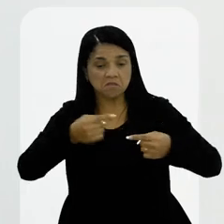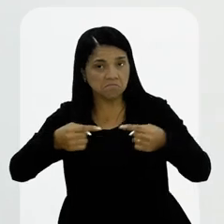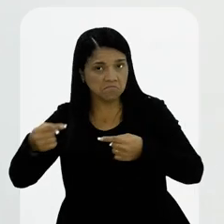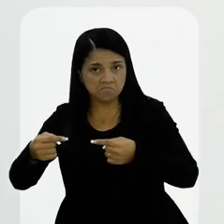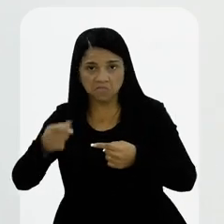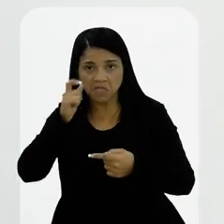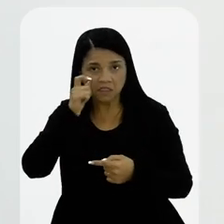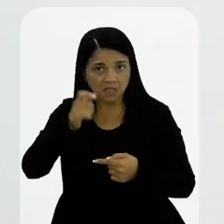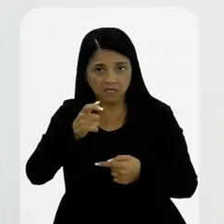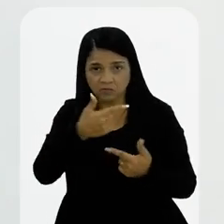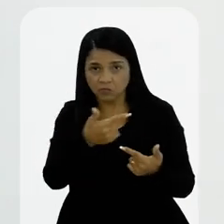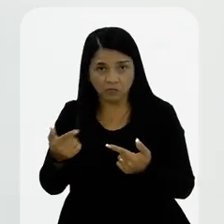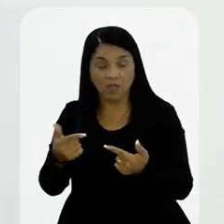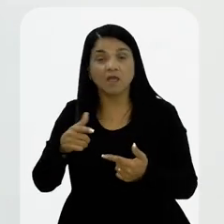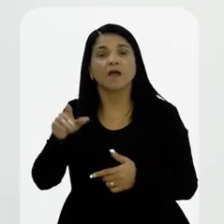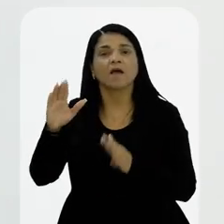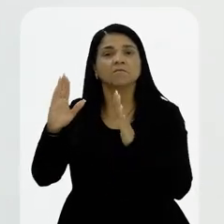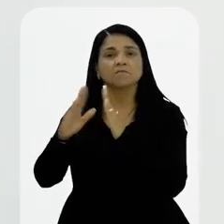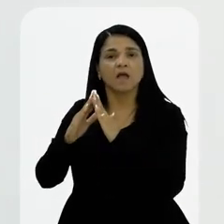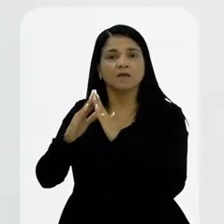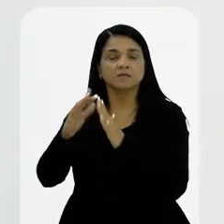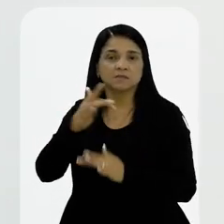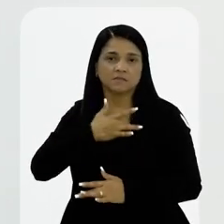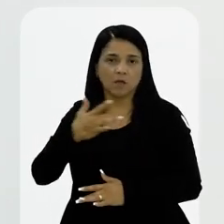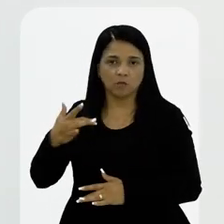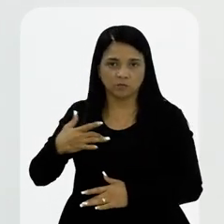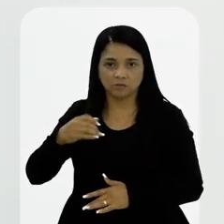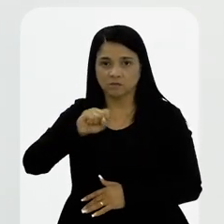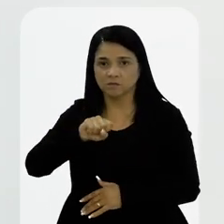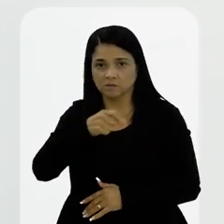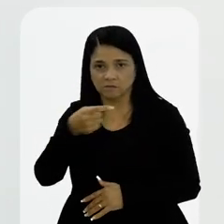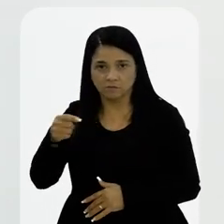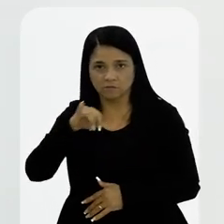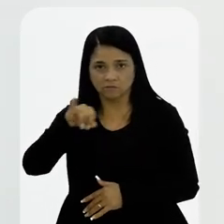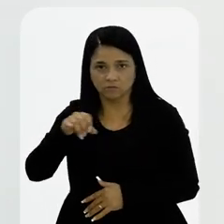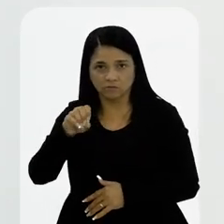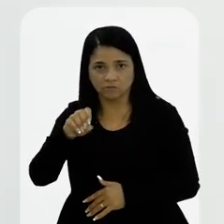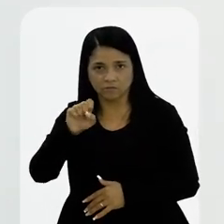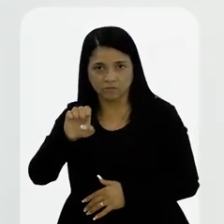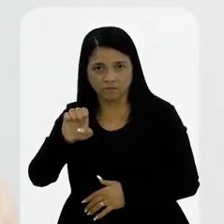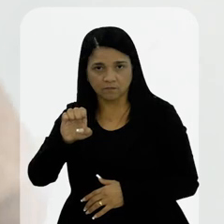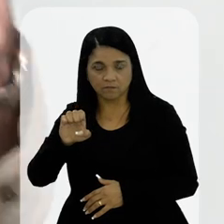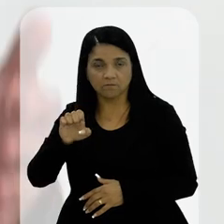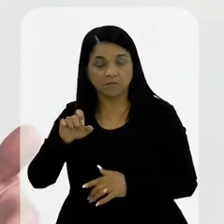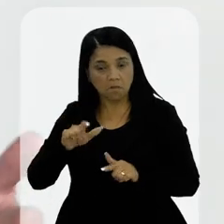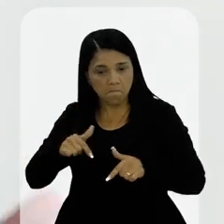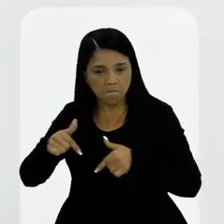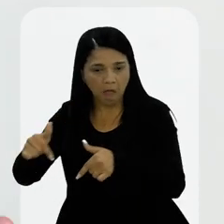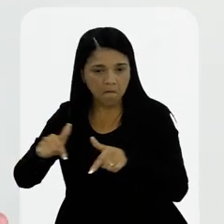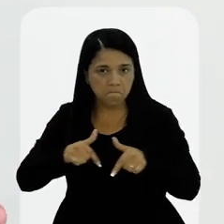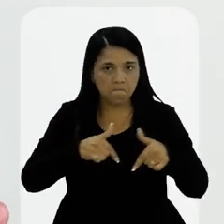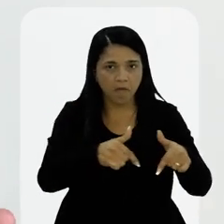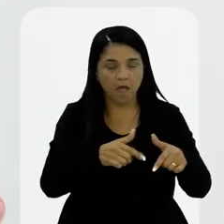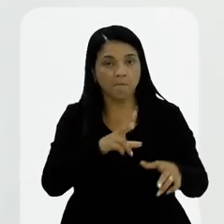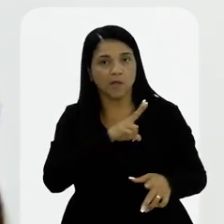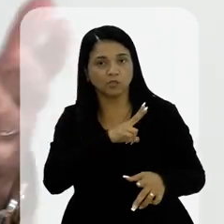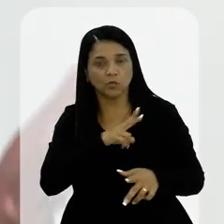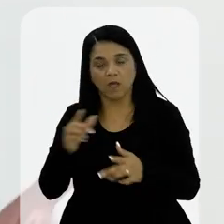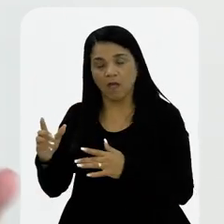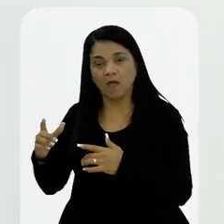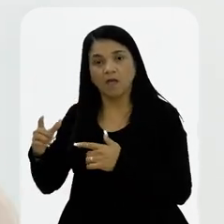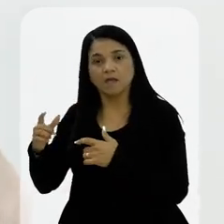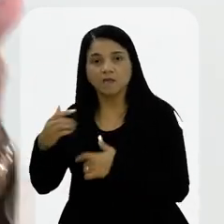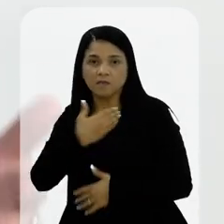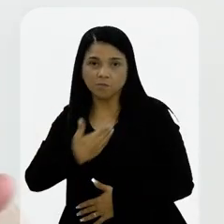sem nenhum conflito de interesse, a Casa de Saúde São José. E a Casa de Saúde São José, ela vai atuar nas duas pontas. E o